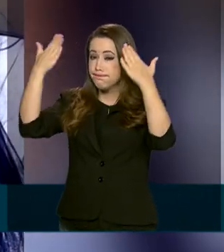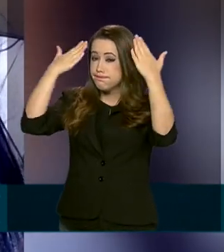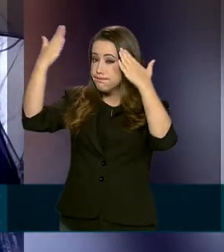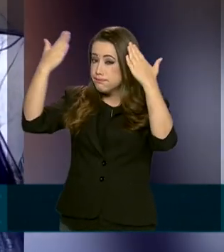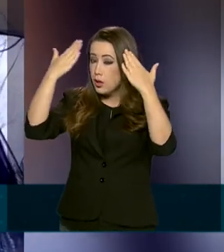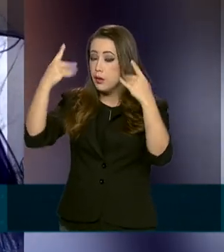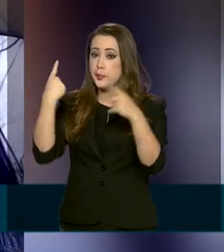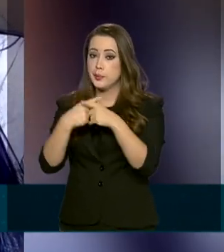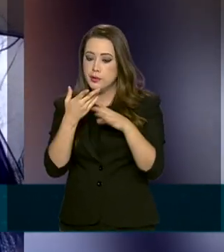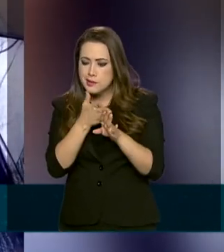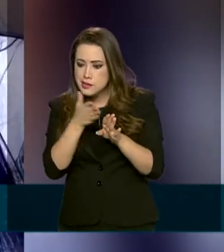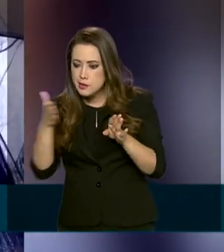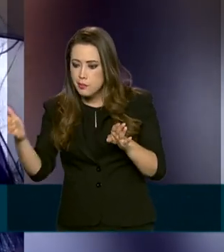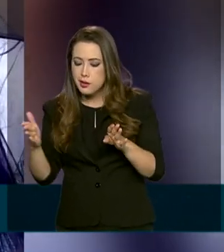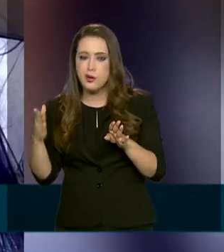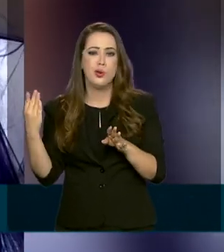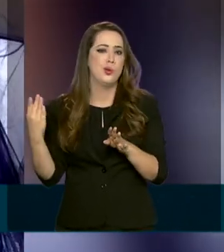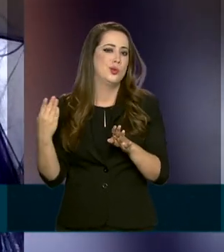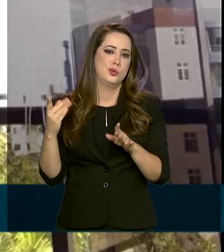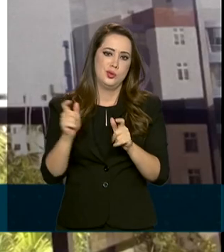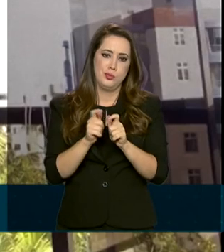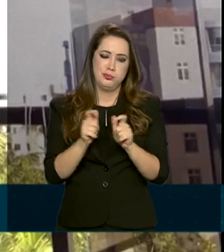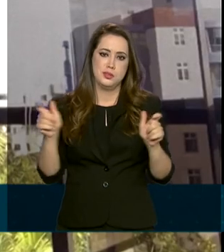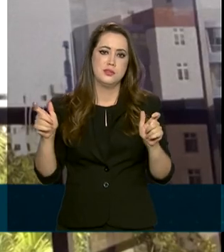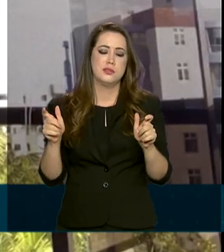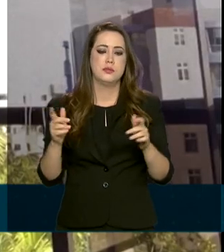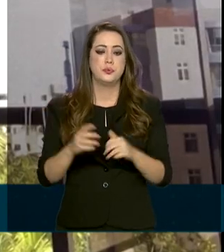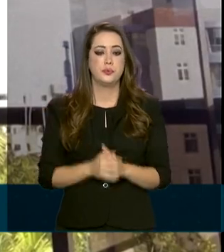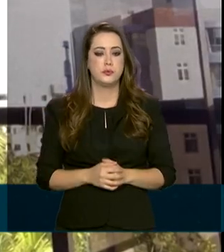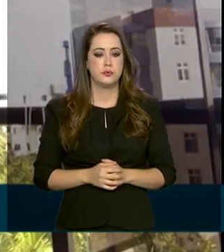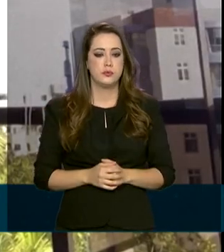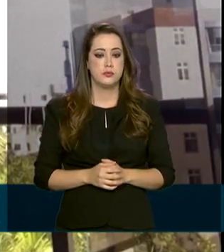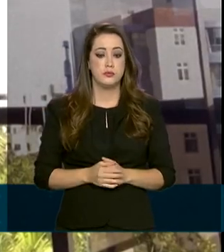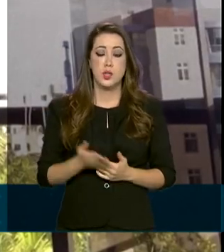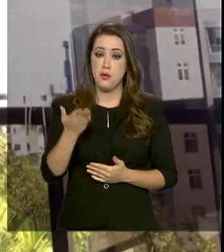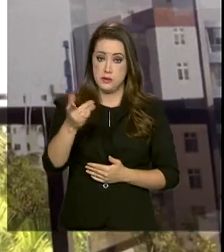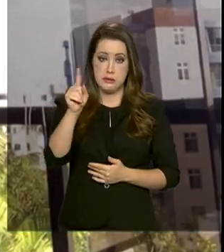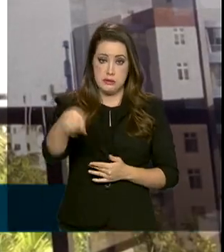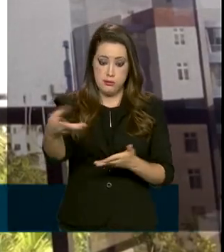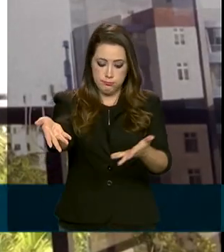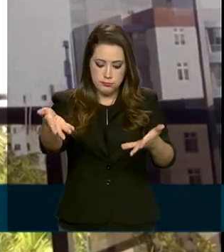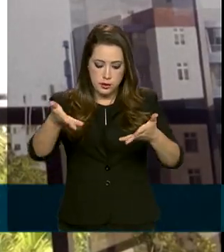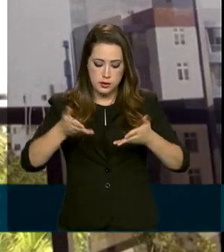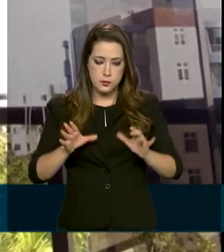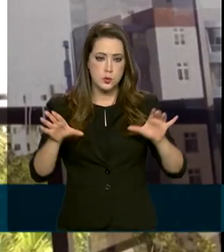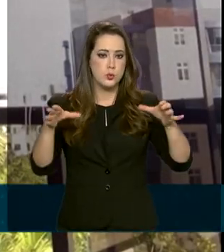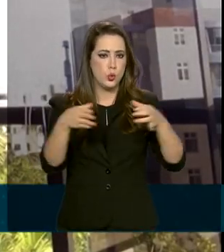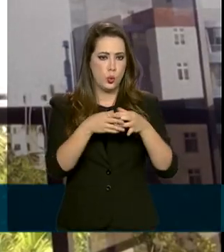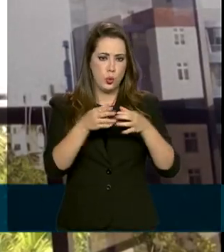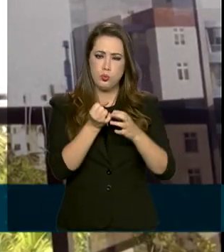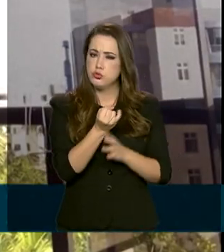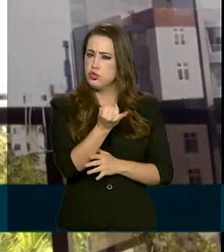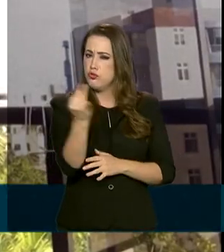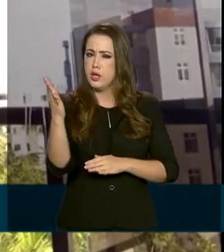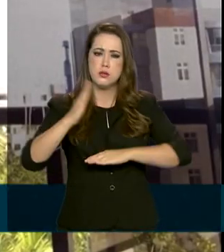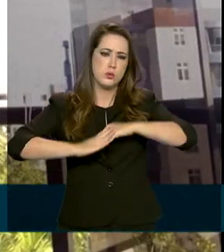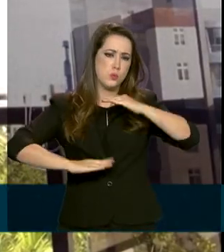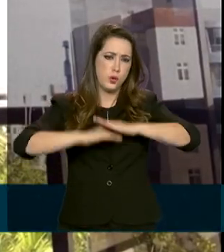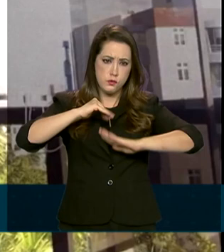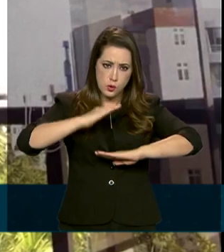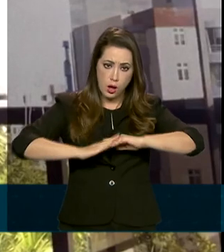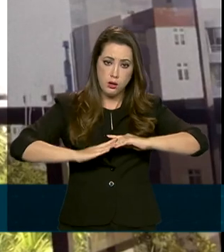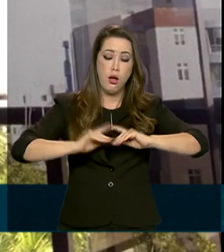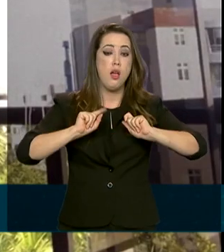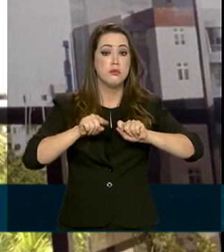nessas épocas tem aumentado bastante. Você será acolhido por uma equipe interprofissional, onde